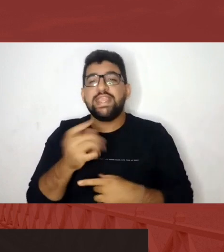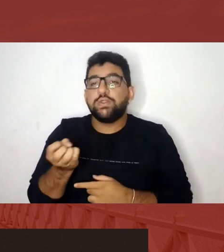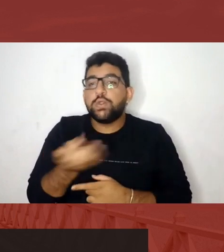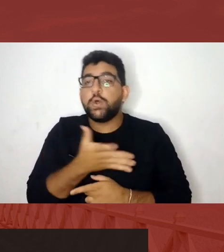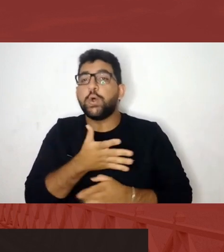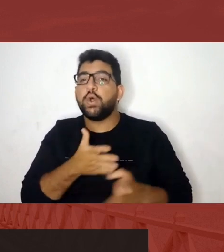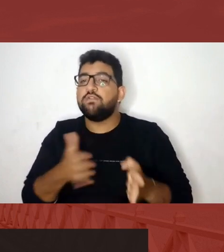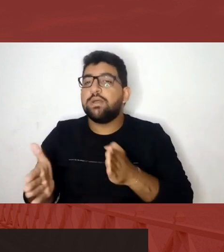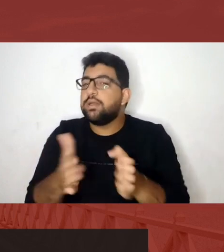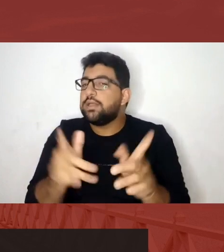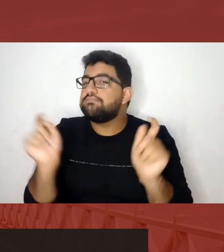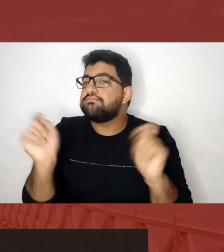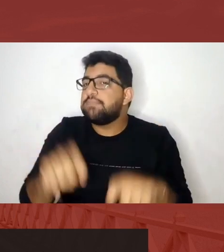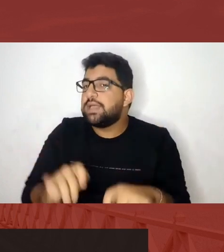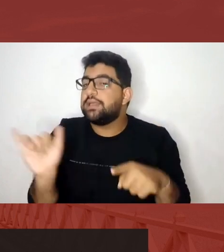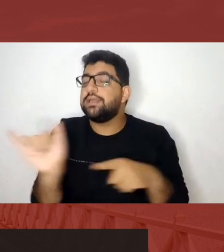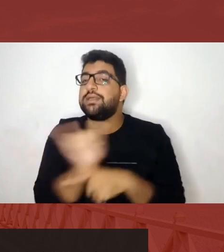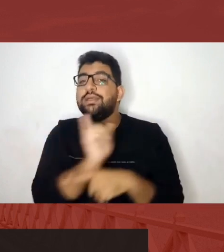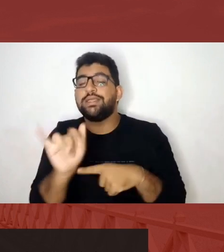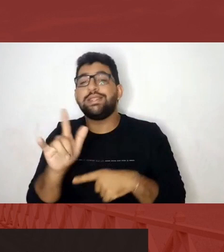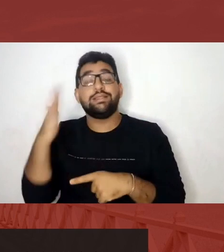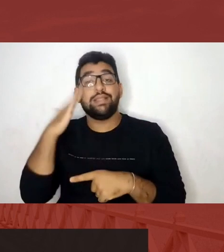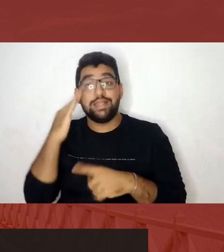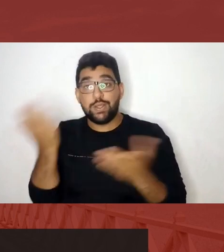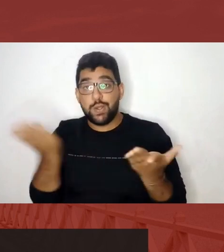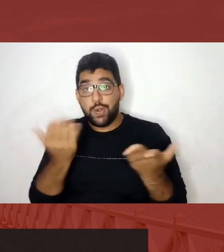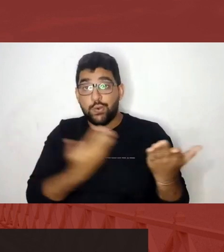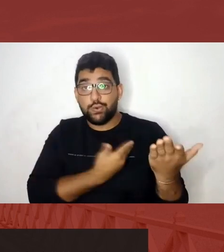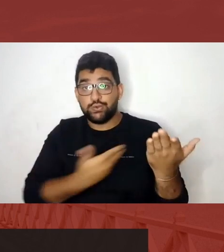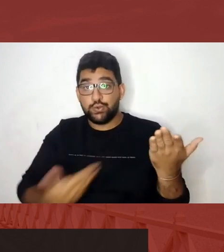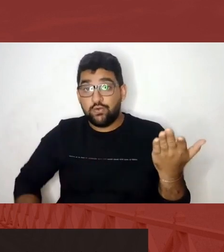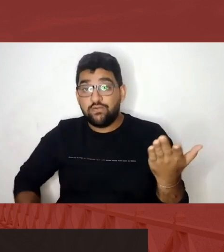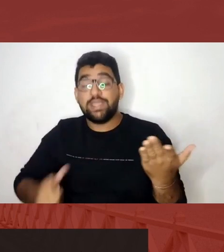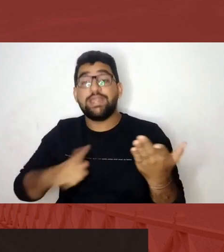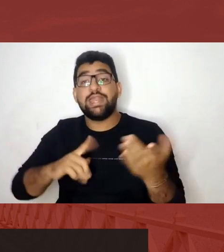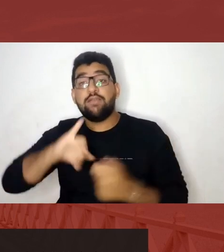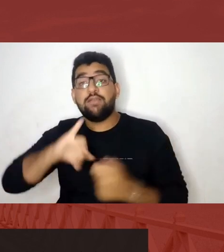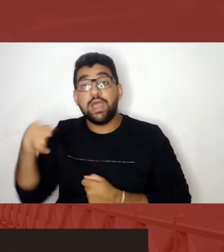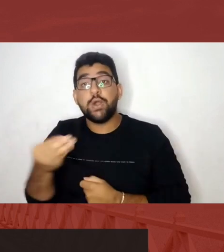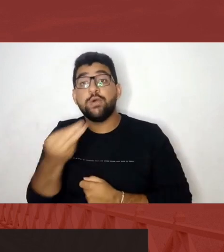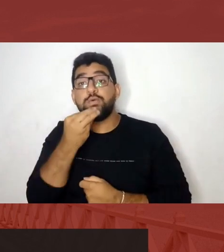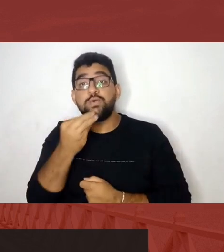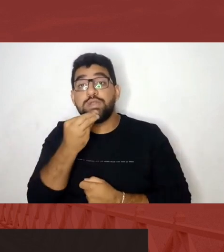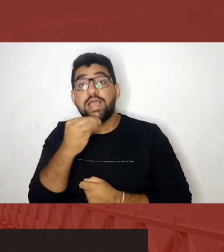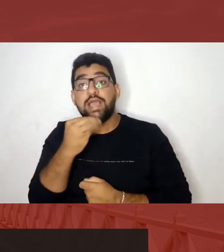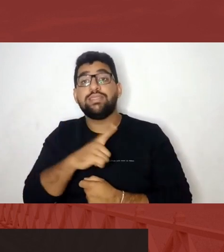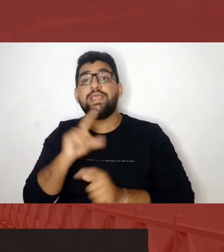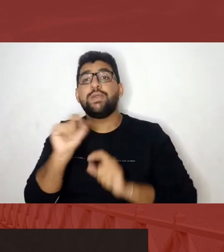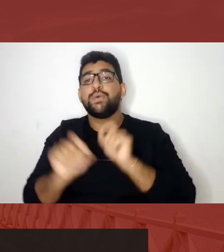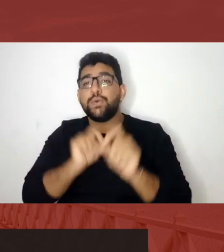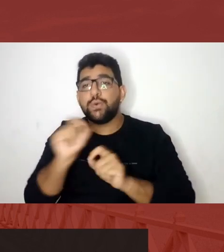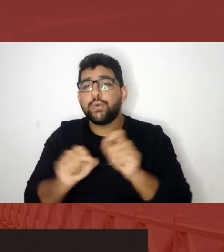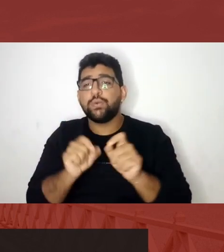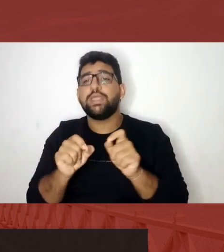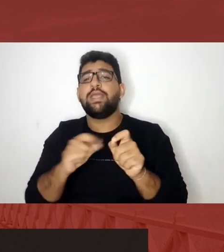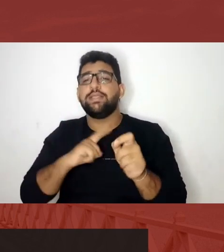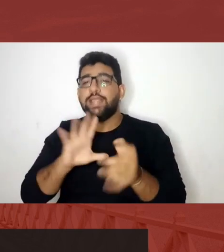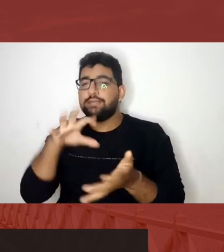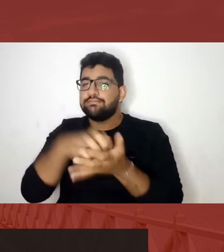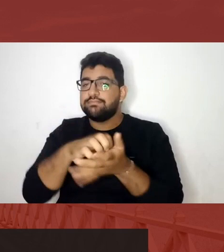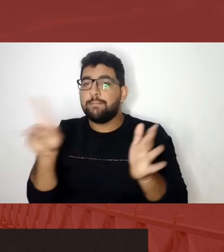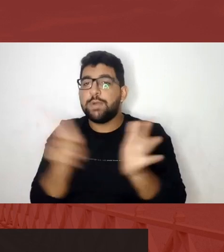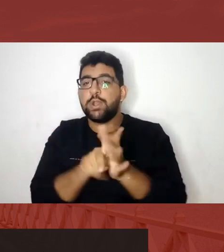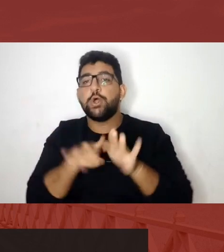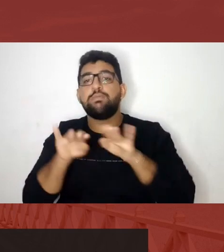da possibilidade de entender que nesse governo nós tivemos a oportunidade de termos uma assessoria para a igualdade racial, que em